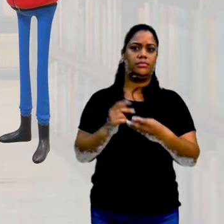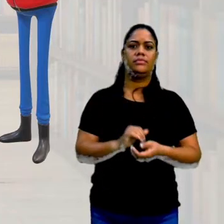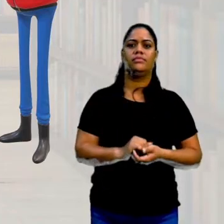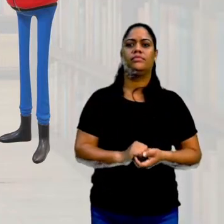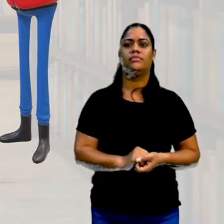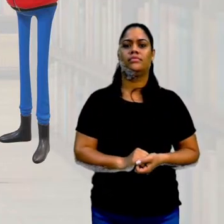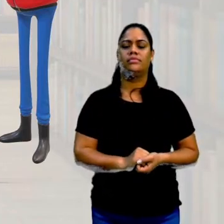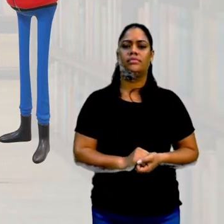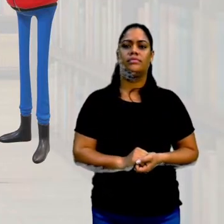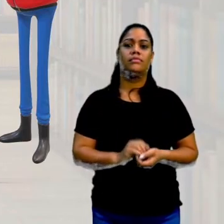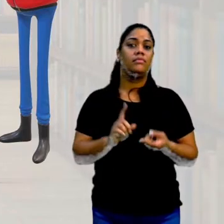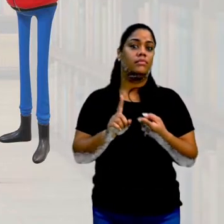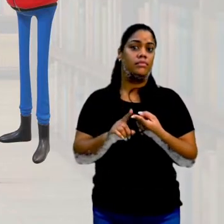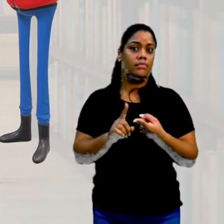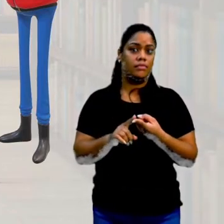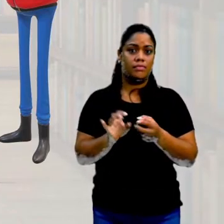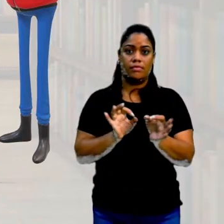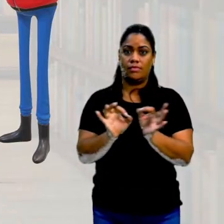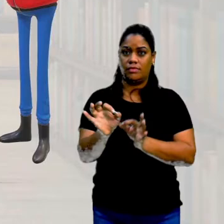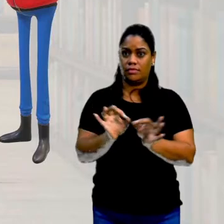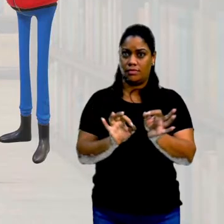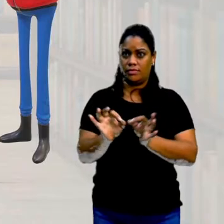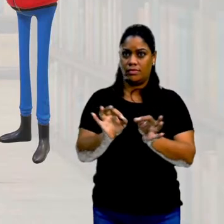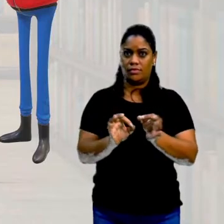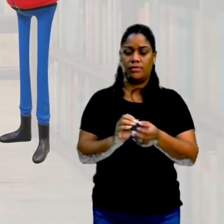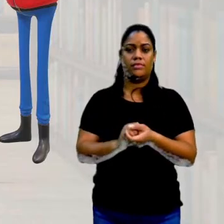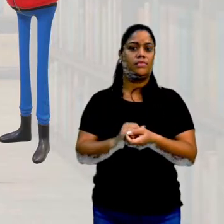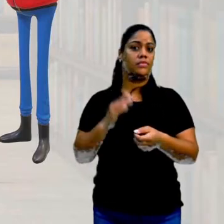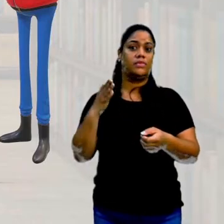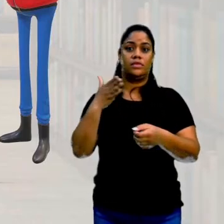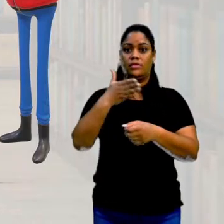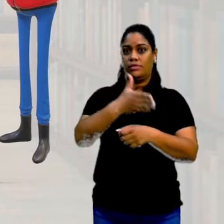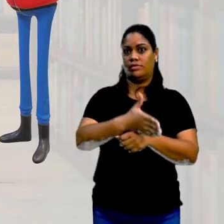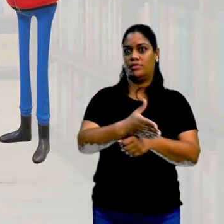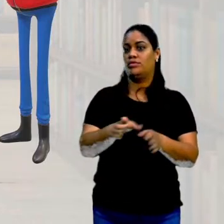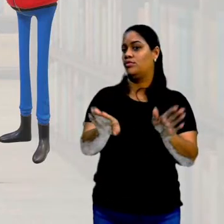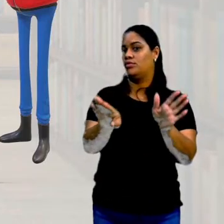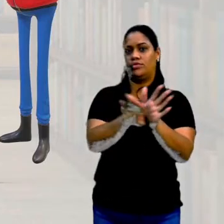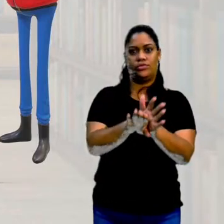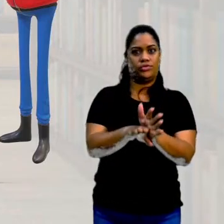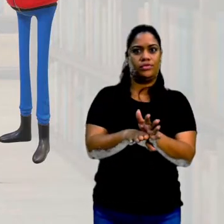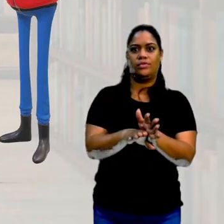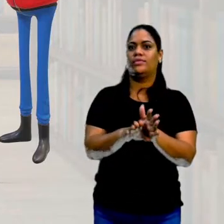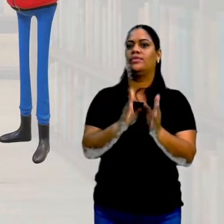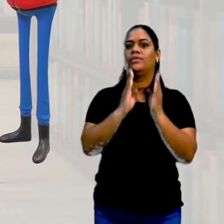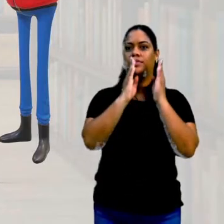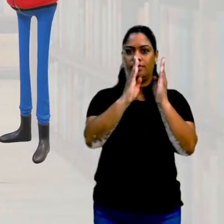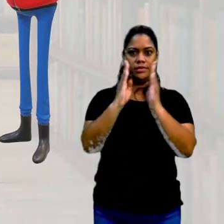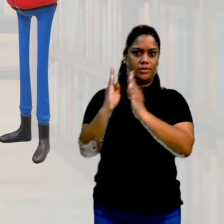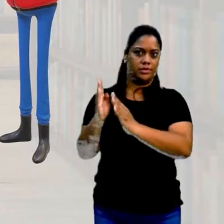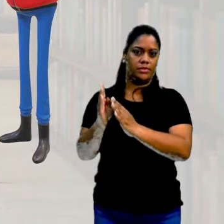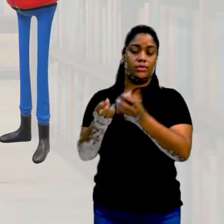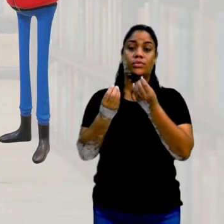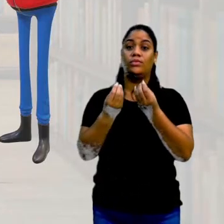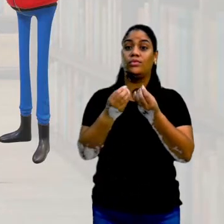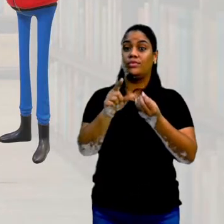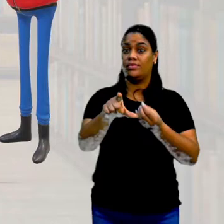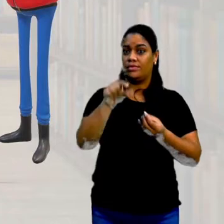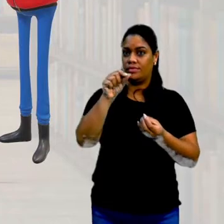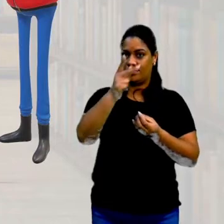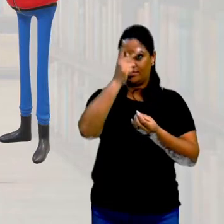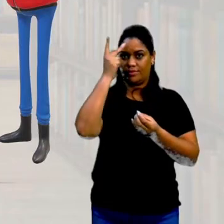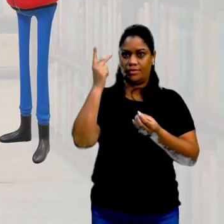chamar também pela ordem de entrada, número de cada um, enfim. A forma como vai escolher essas 3